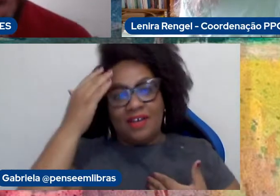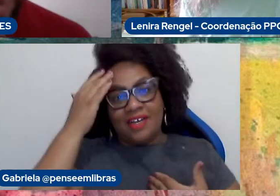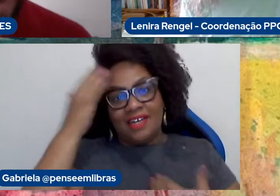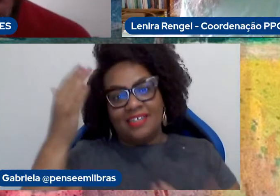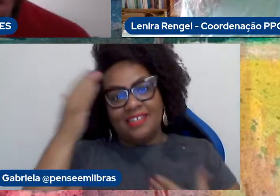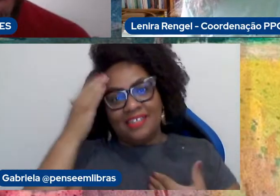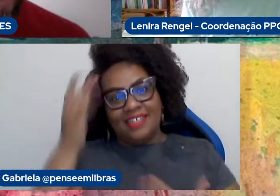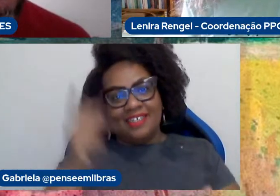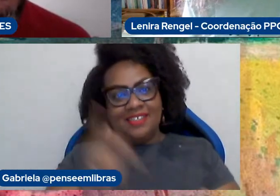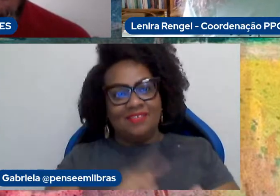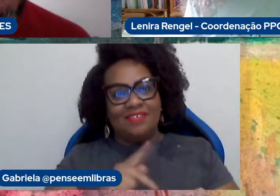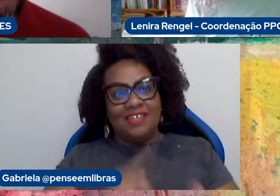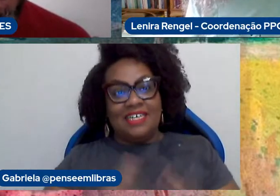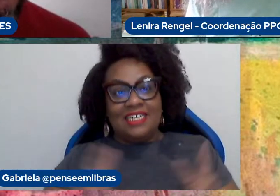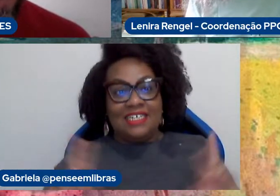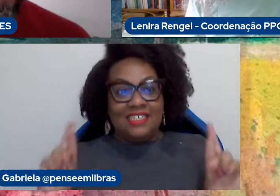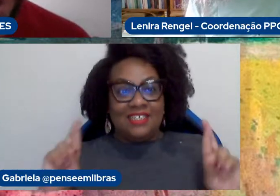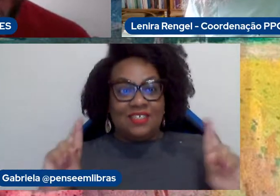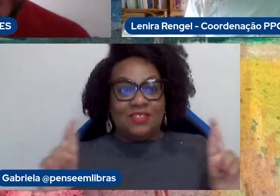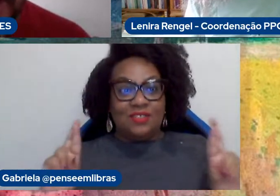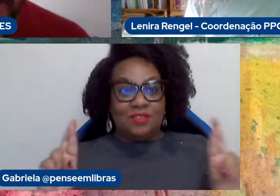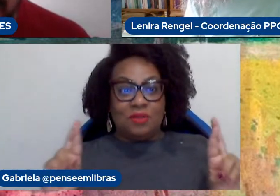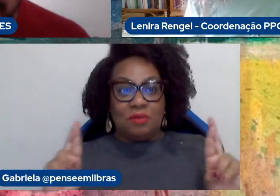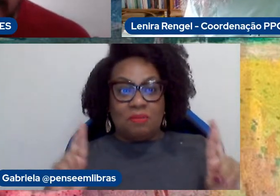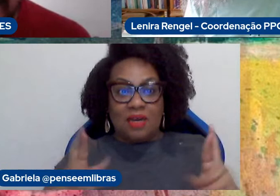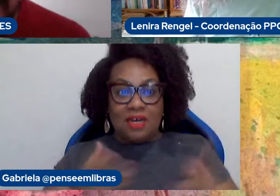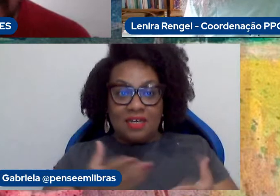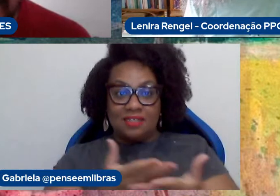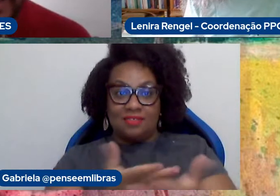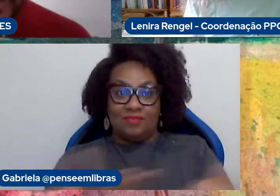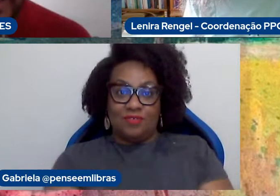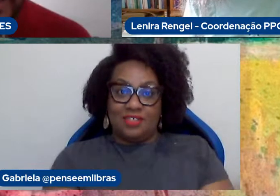Fico na esperança de contar com vocês.